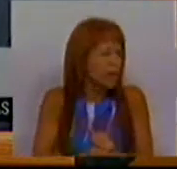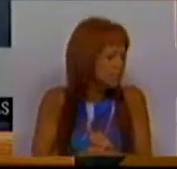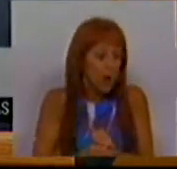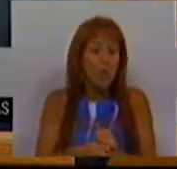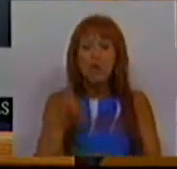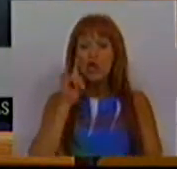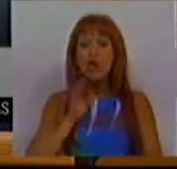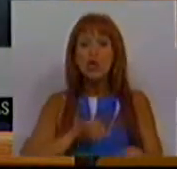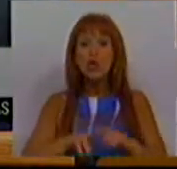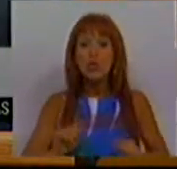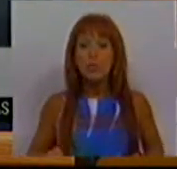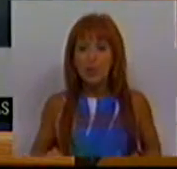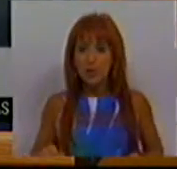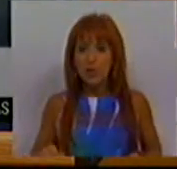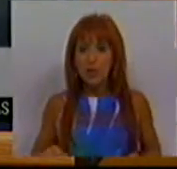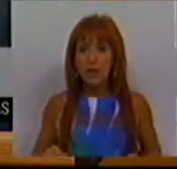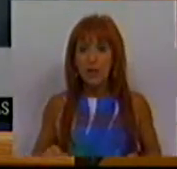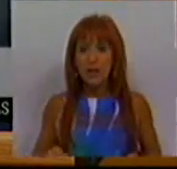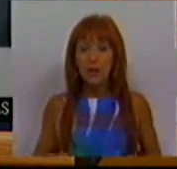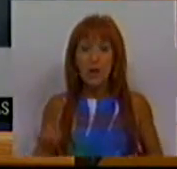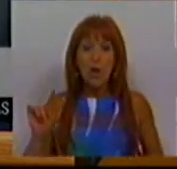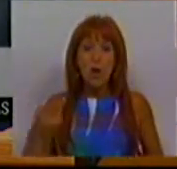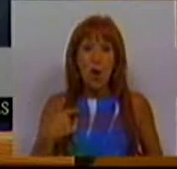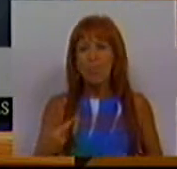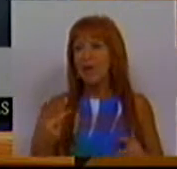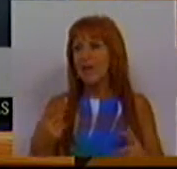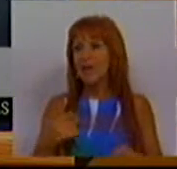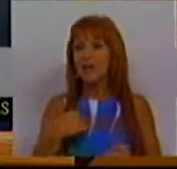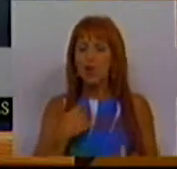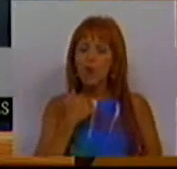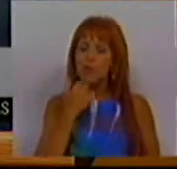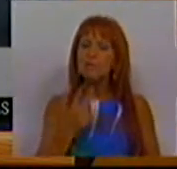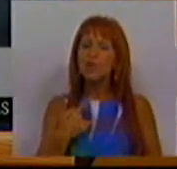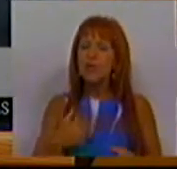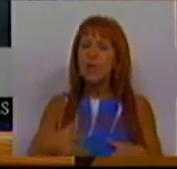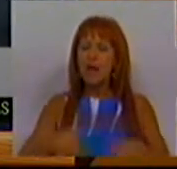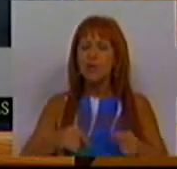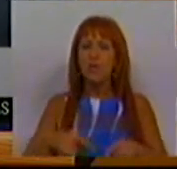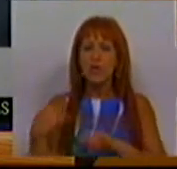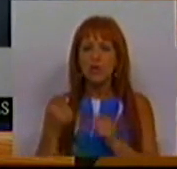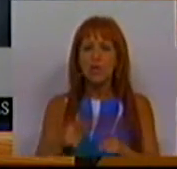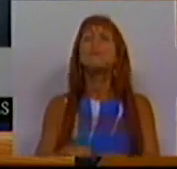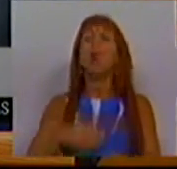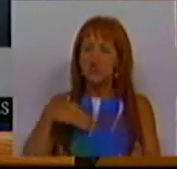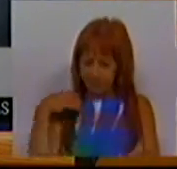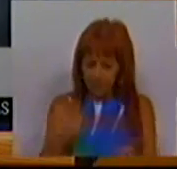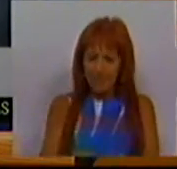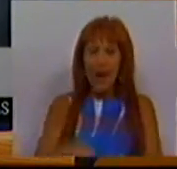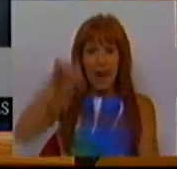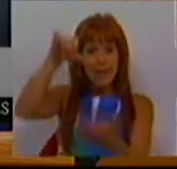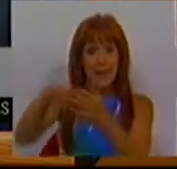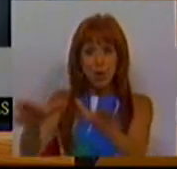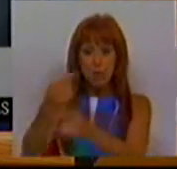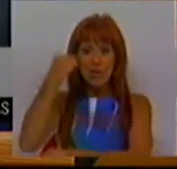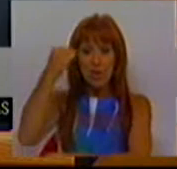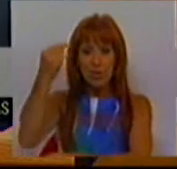Senhoras e Senhores Deputados apesar do tom crítico que assumimos nesta discussão não deixaremos de dar em sede de